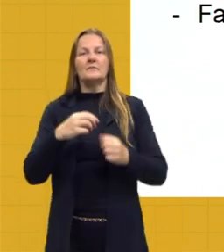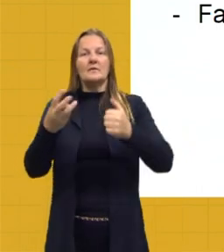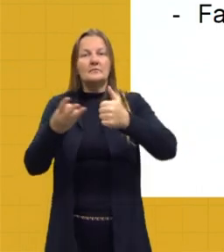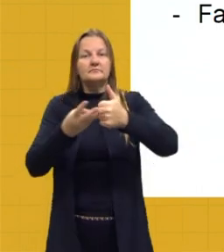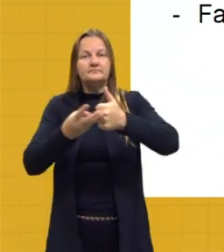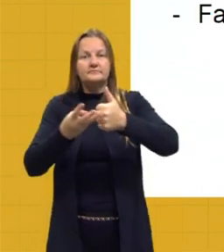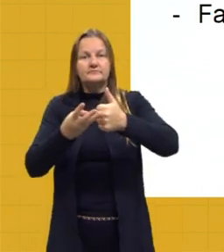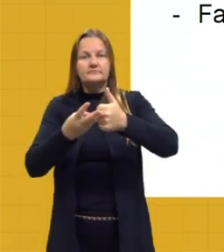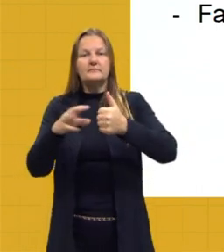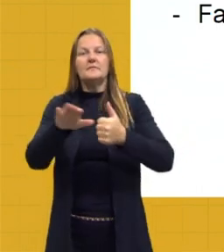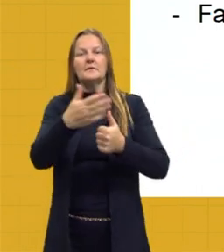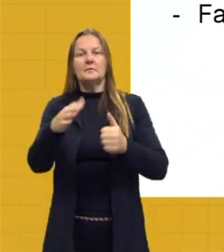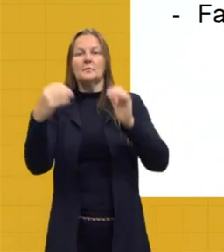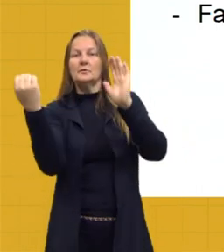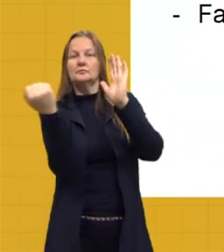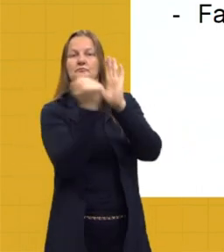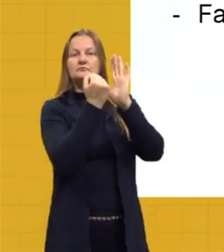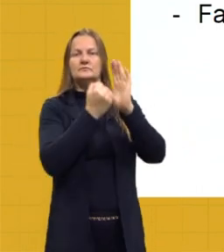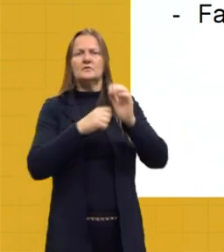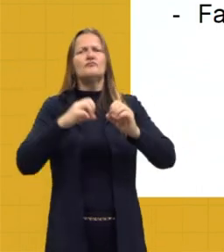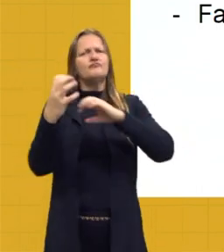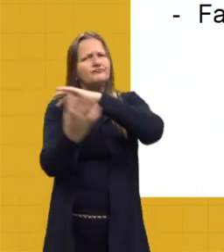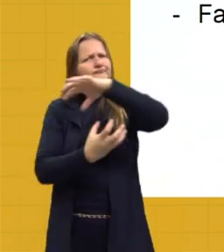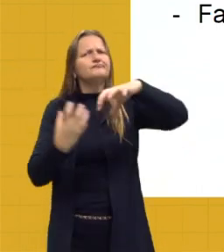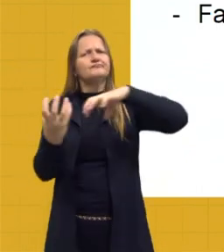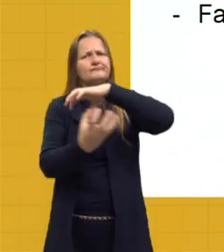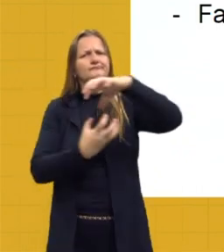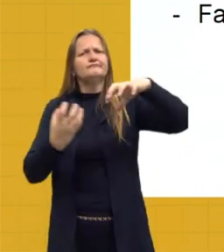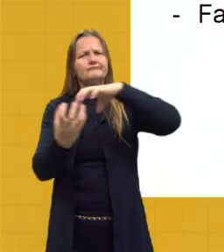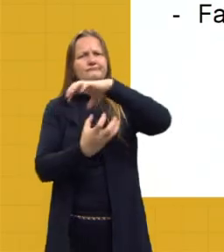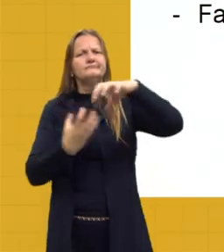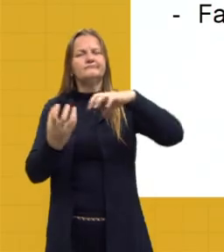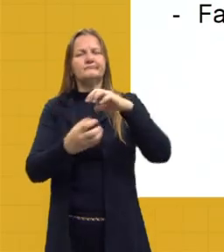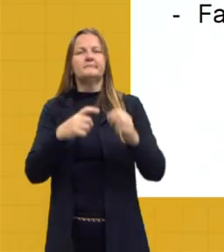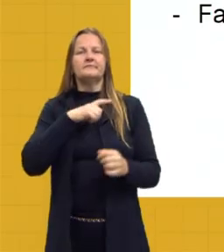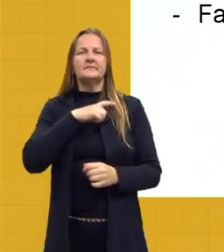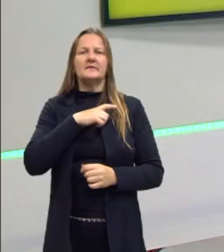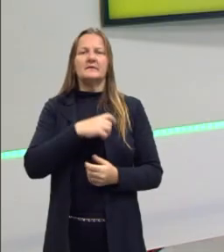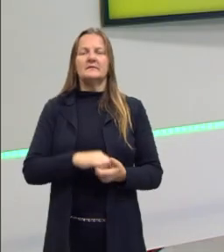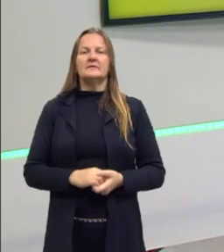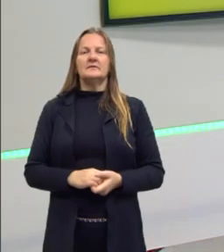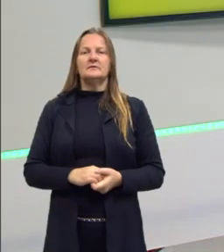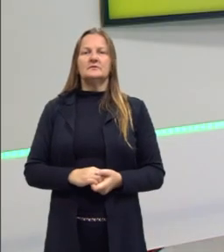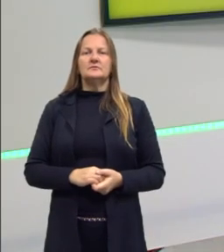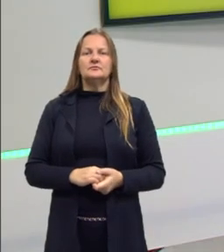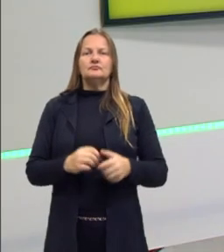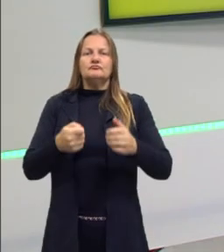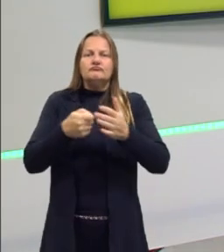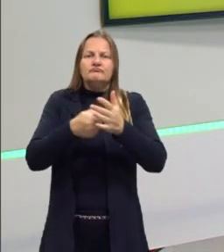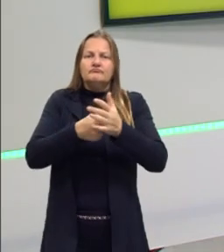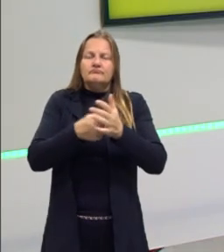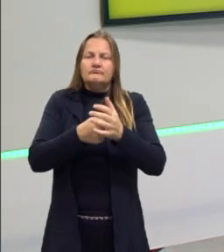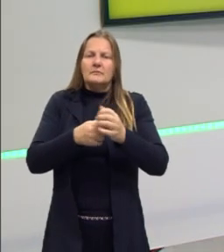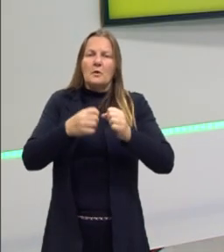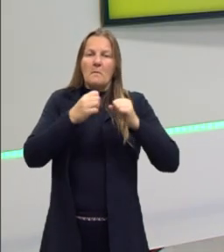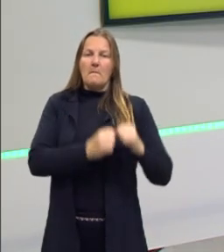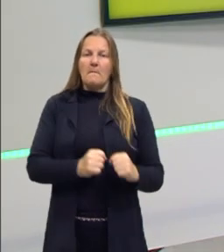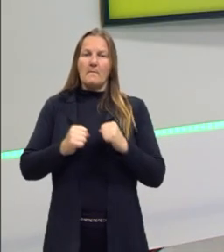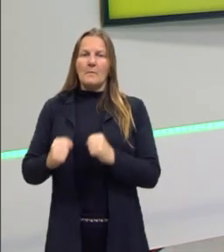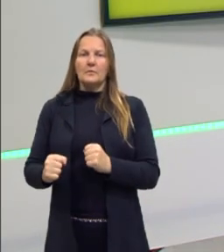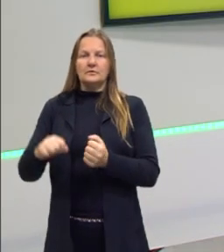foi marcado por muitas revoltas. E essas revoltas, elas lutavam em grande parte contra esse poder